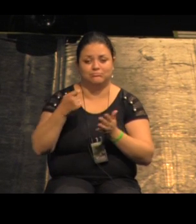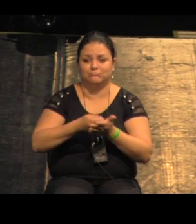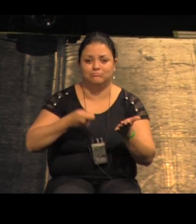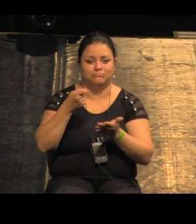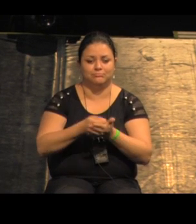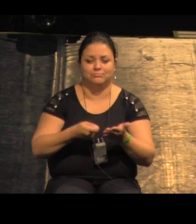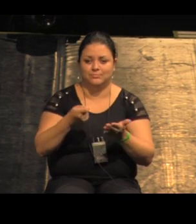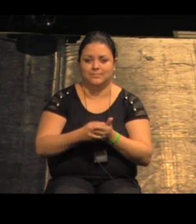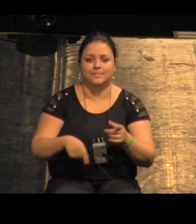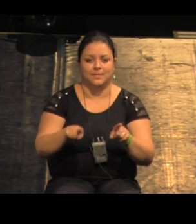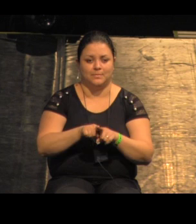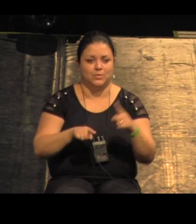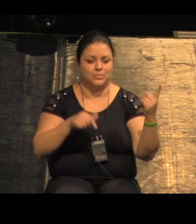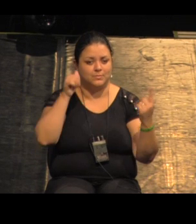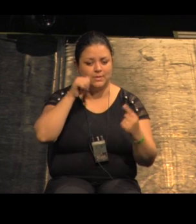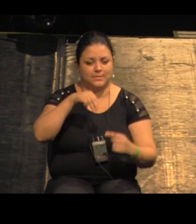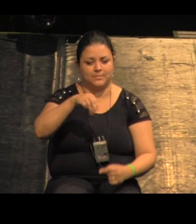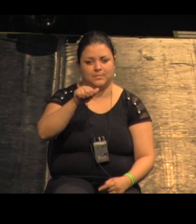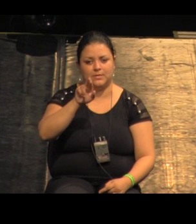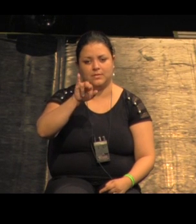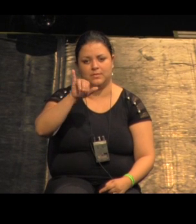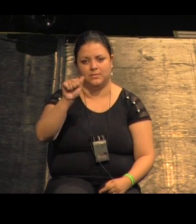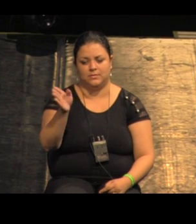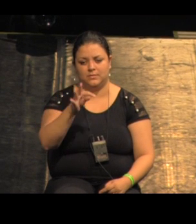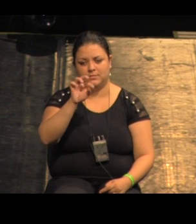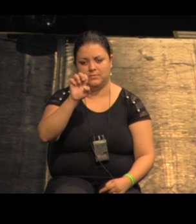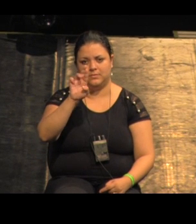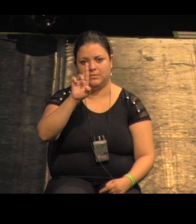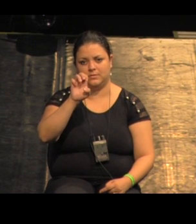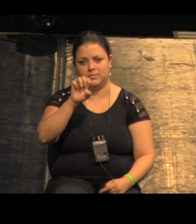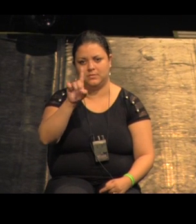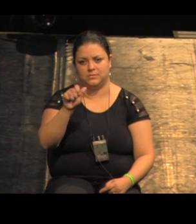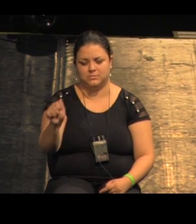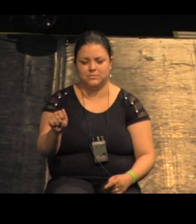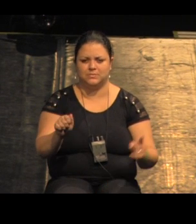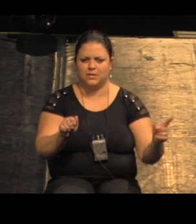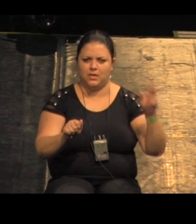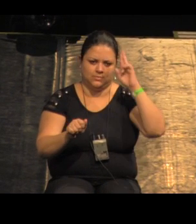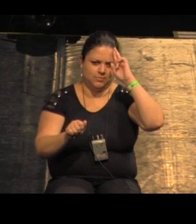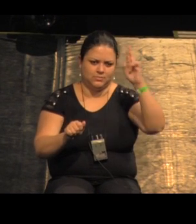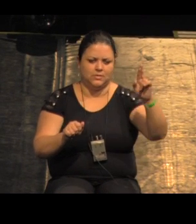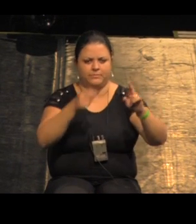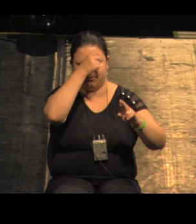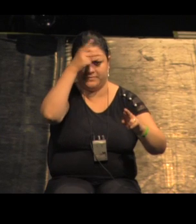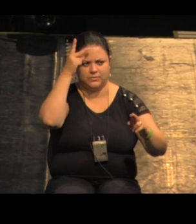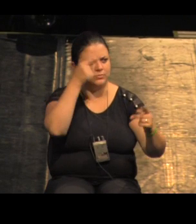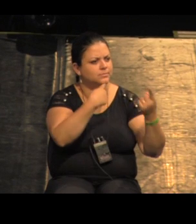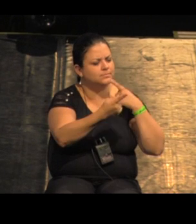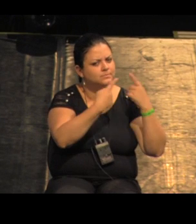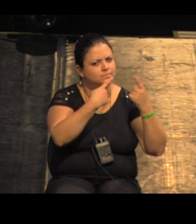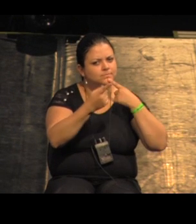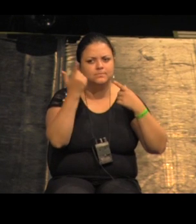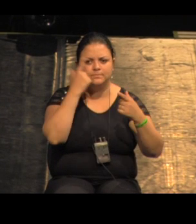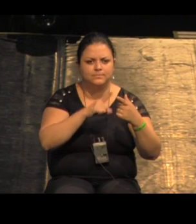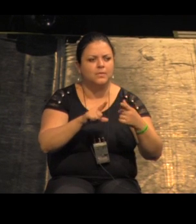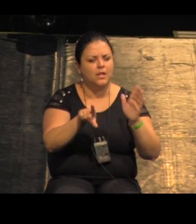a uma pessoa a Maria Tereza Diniz que estava capitaneando esses projetos de urbanização na prefeitura e que entendia muito de legislação